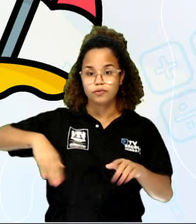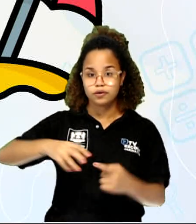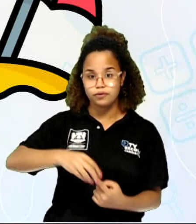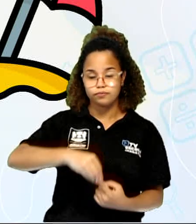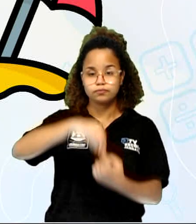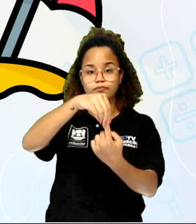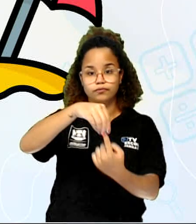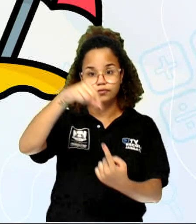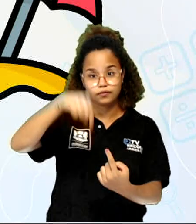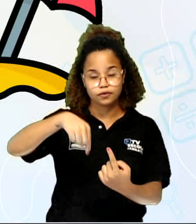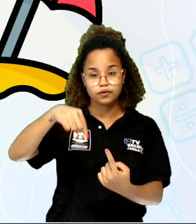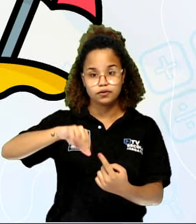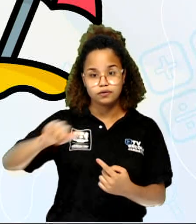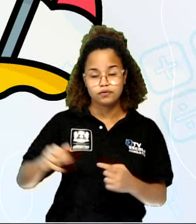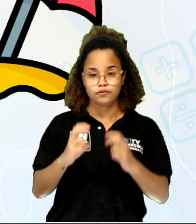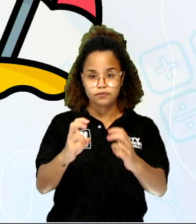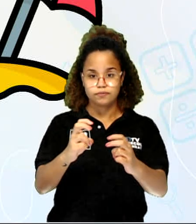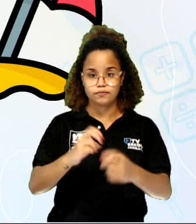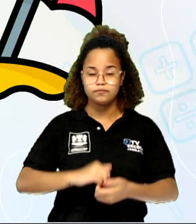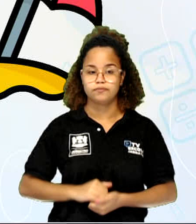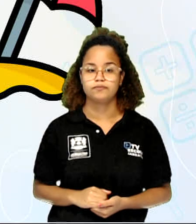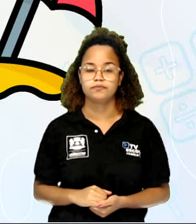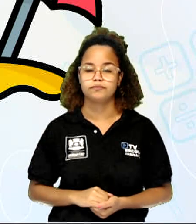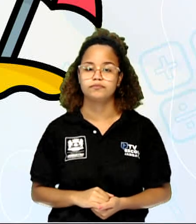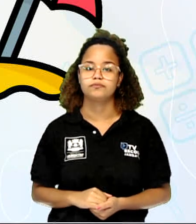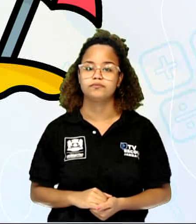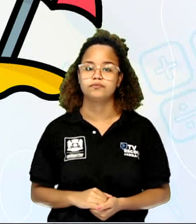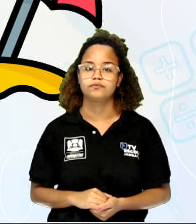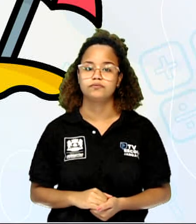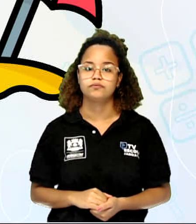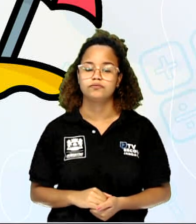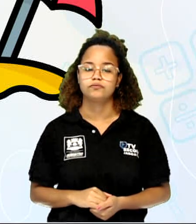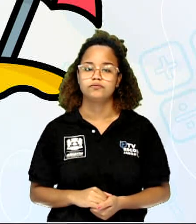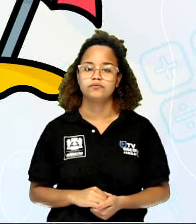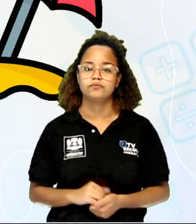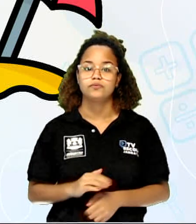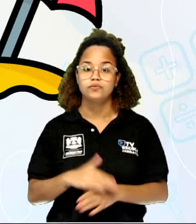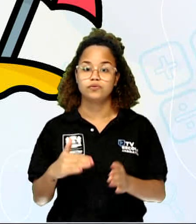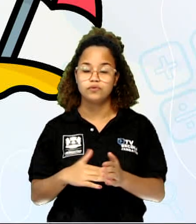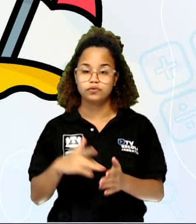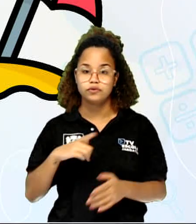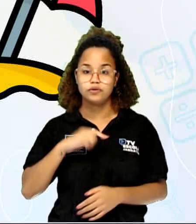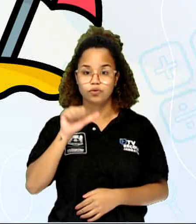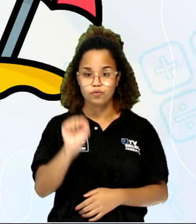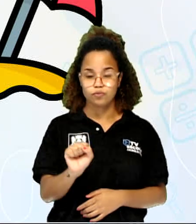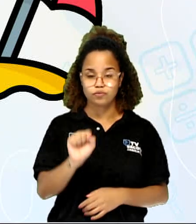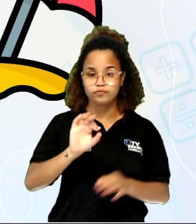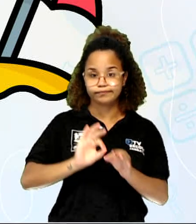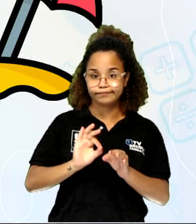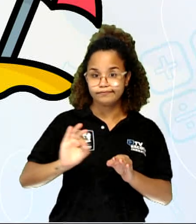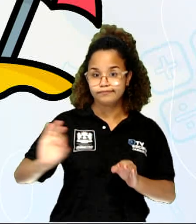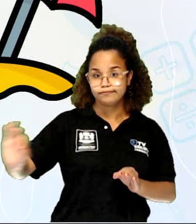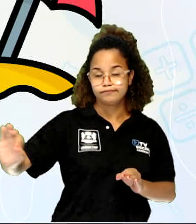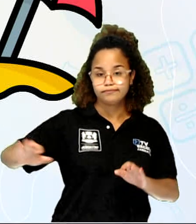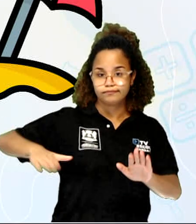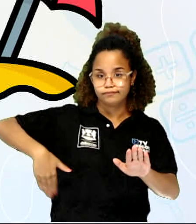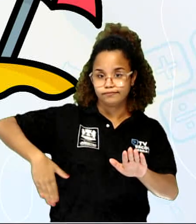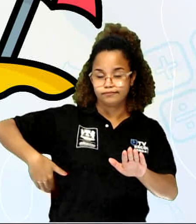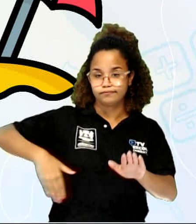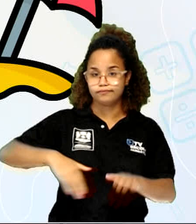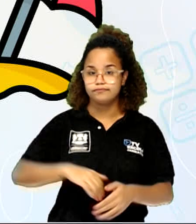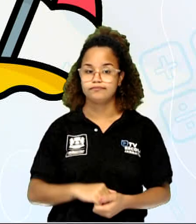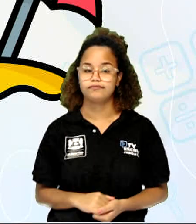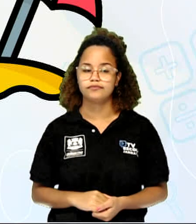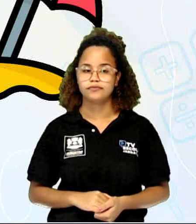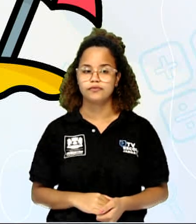aqui no nosso Jaboatão. Ao todo, nós temos oito quilômetros de praias. Essa